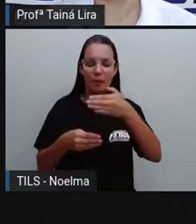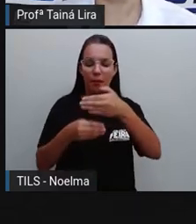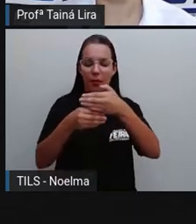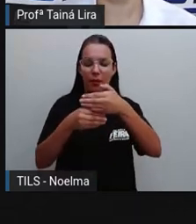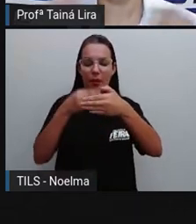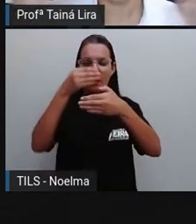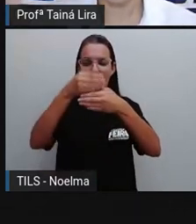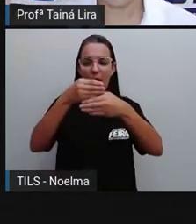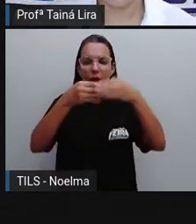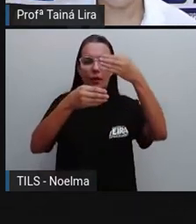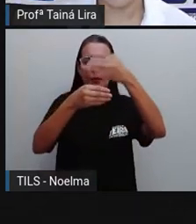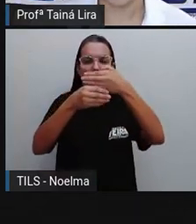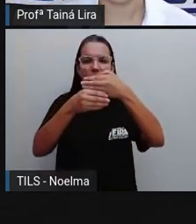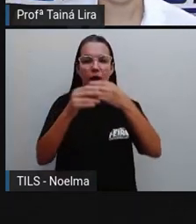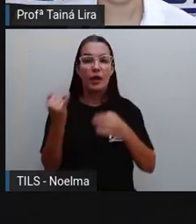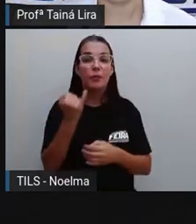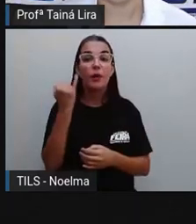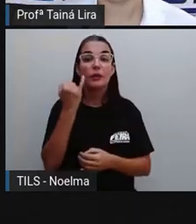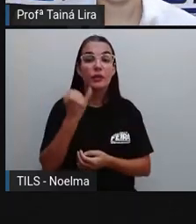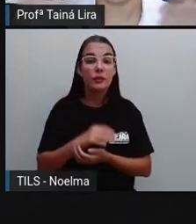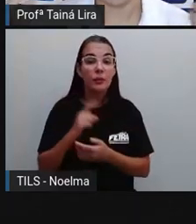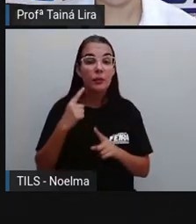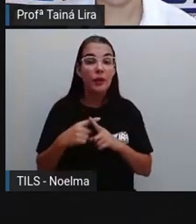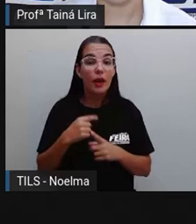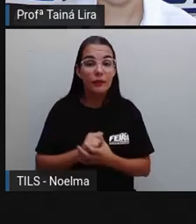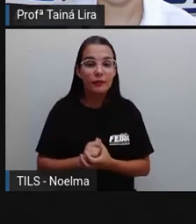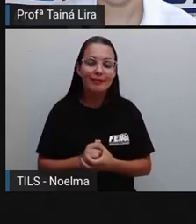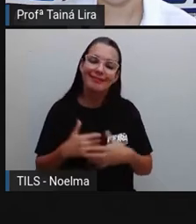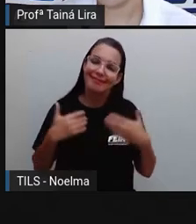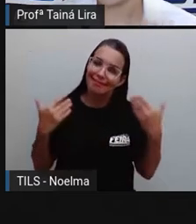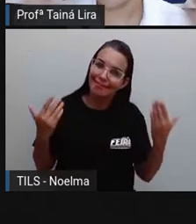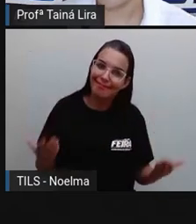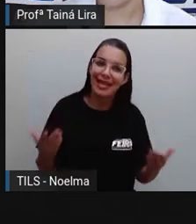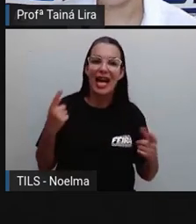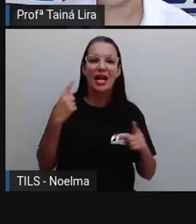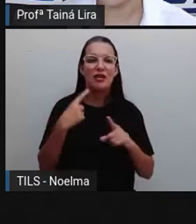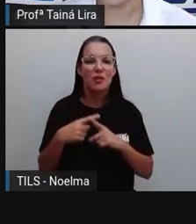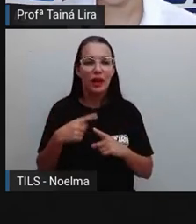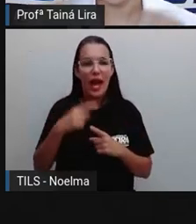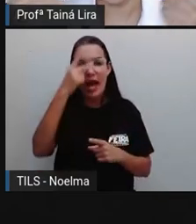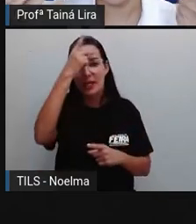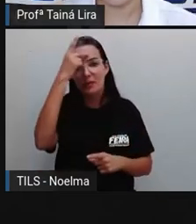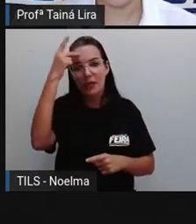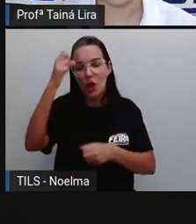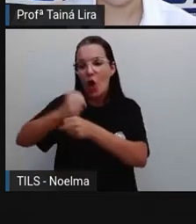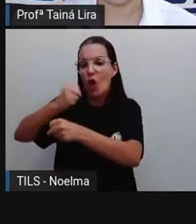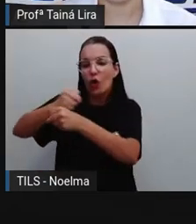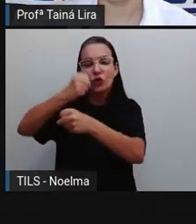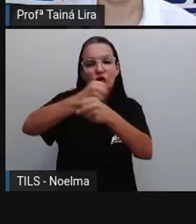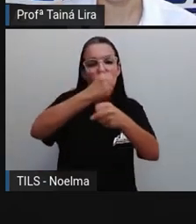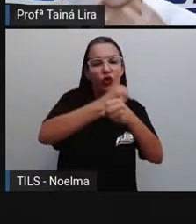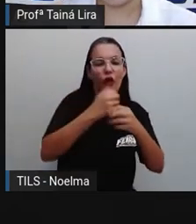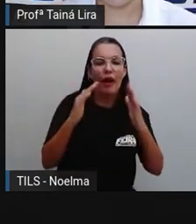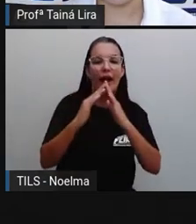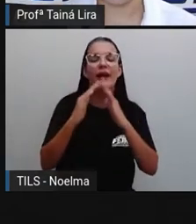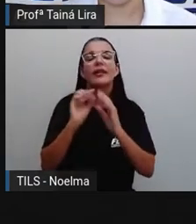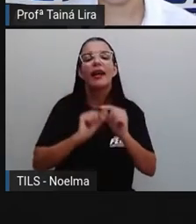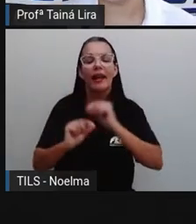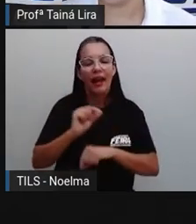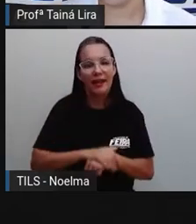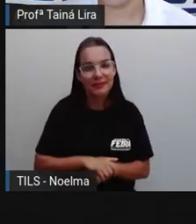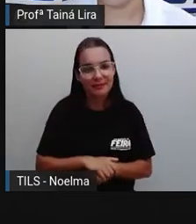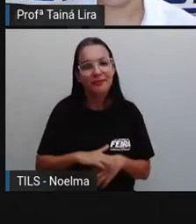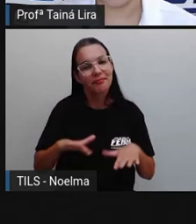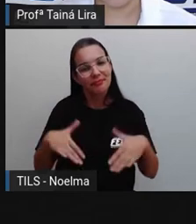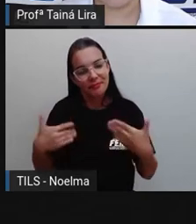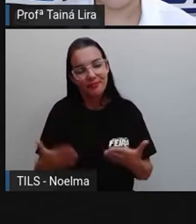Quem é que constrói a casa onde as pessoas moram? As casas. Quem é que entende aí da parte, né,